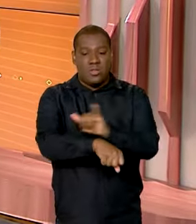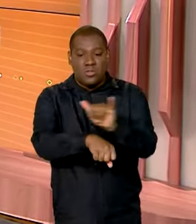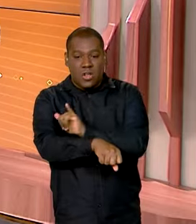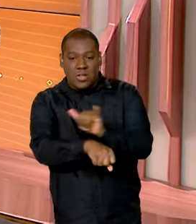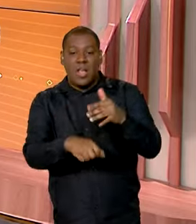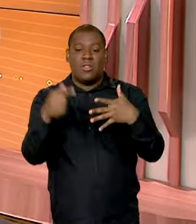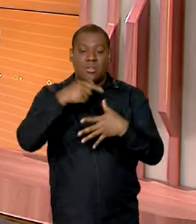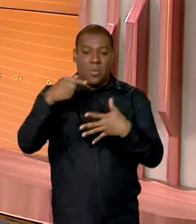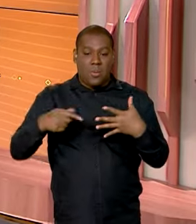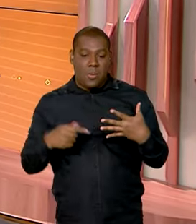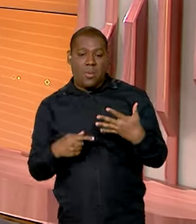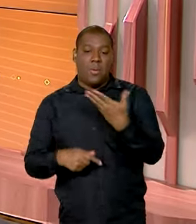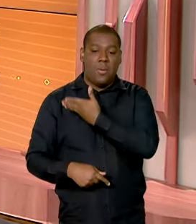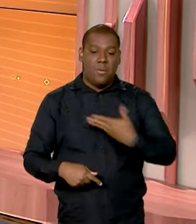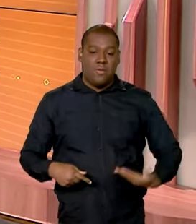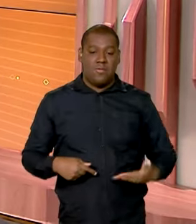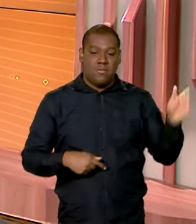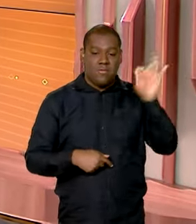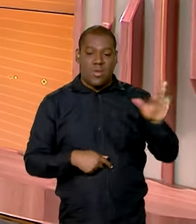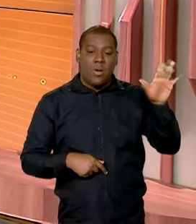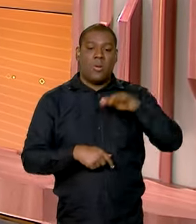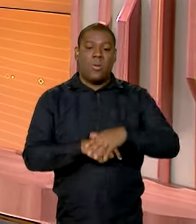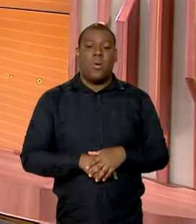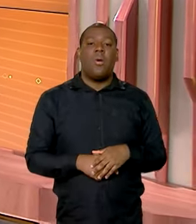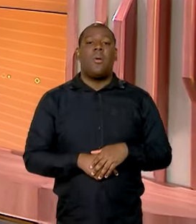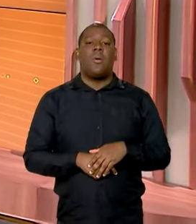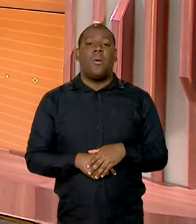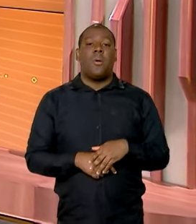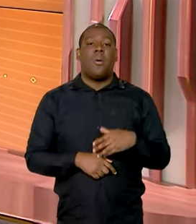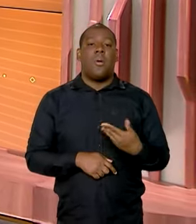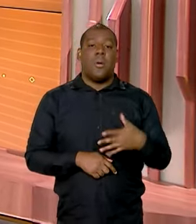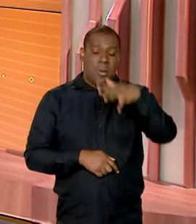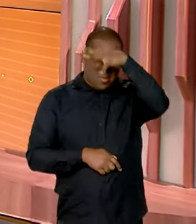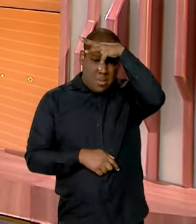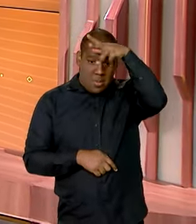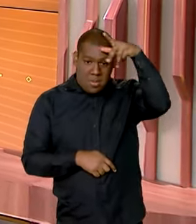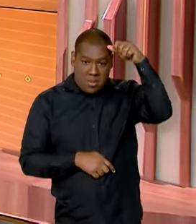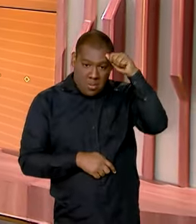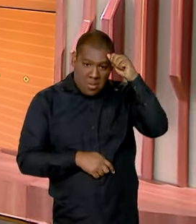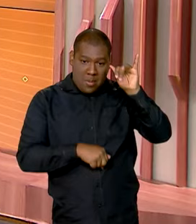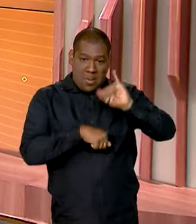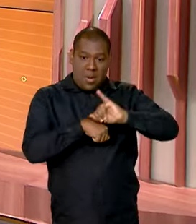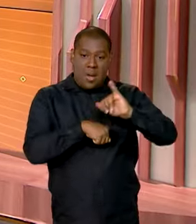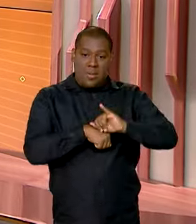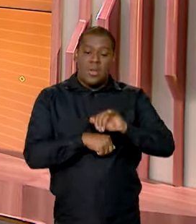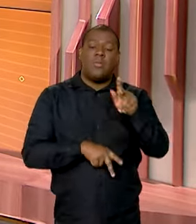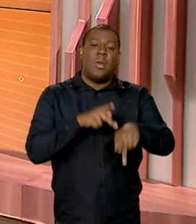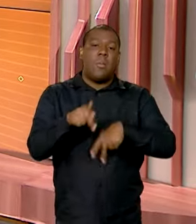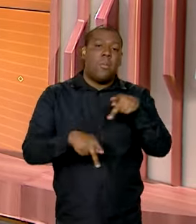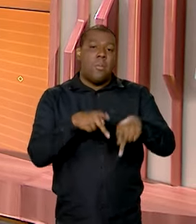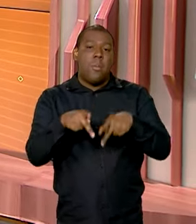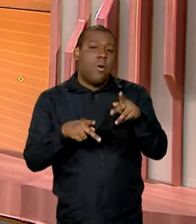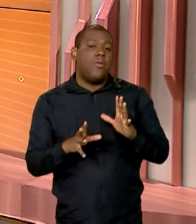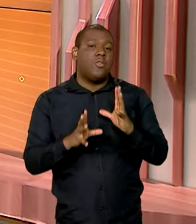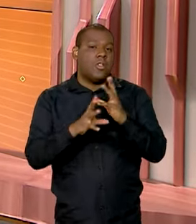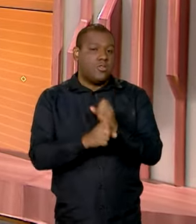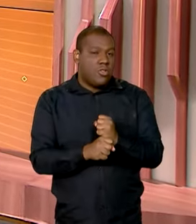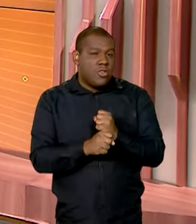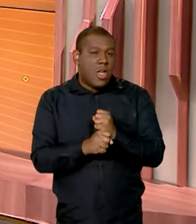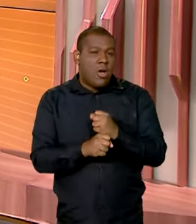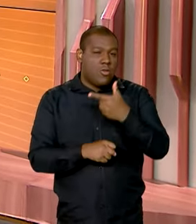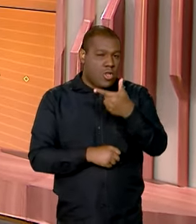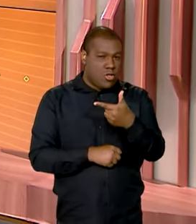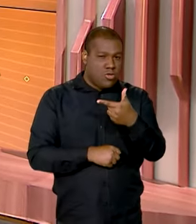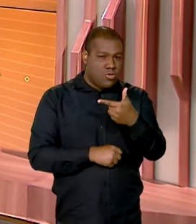consegue ver aqui que Manaus tem uma população de pouco mais de 2 milhões de pessoas, Lá quase